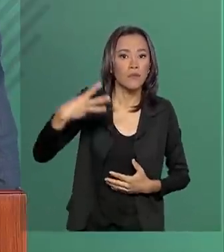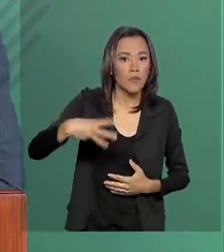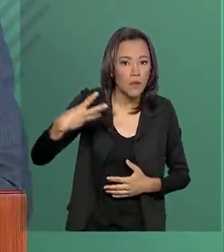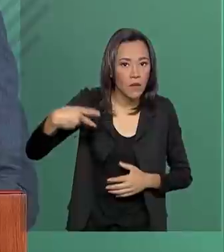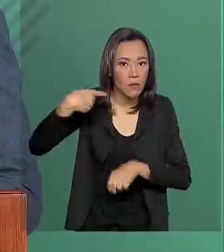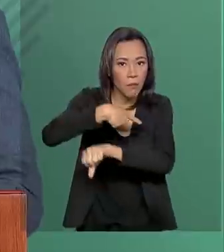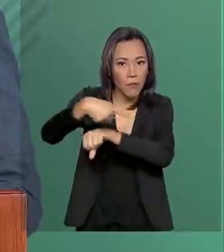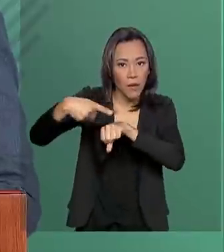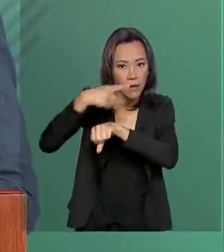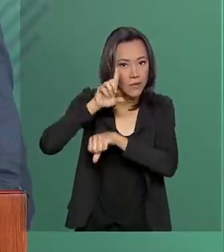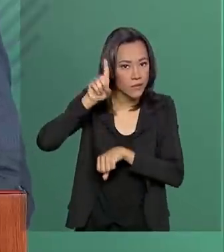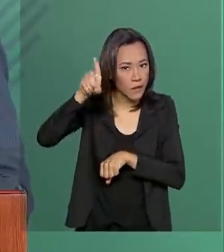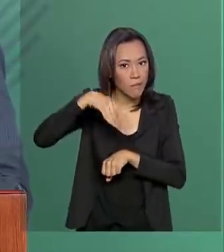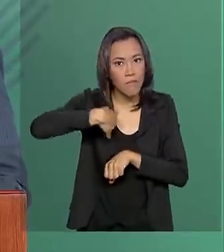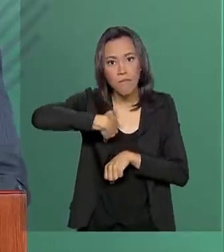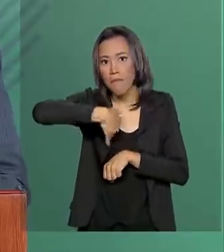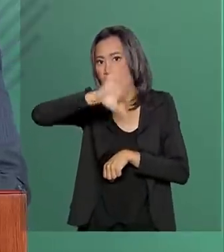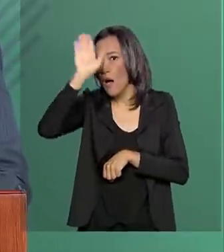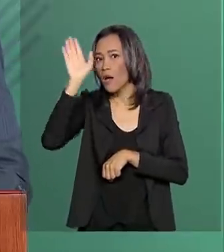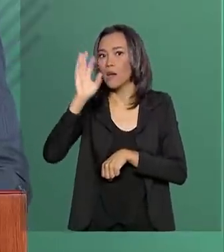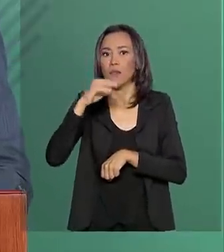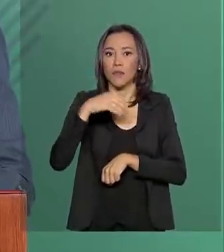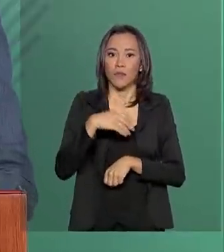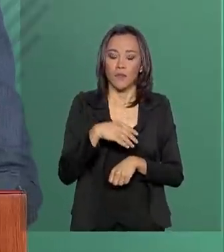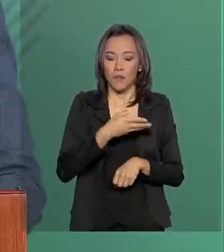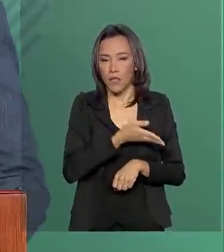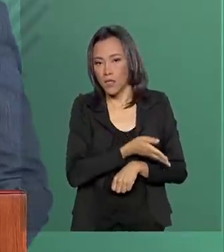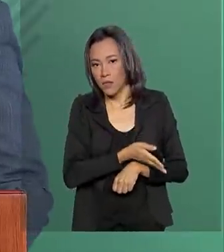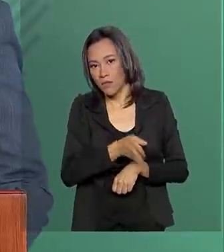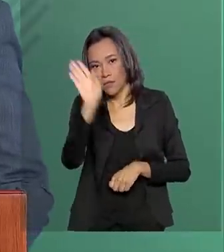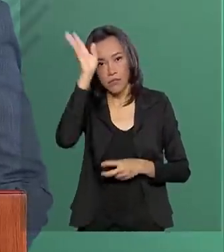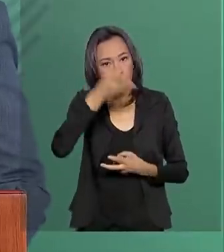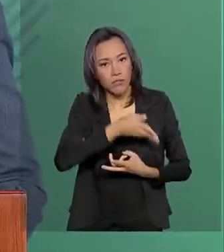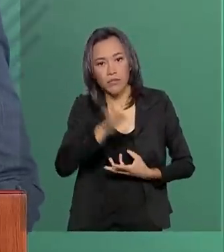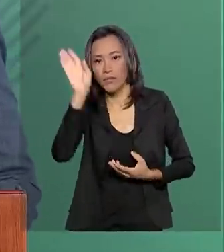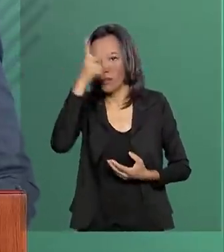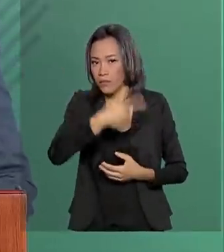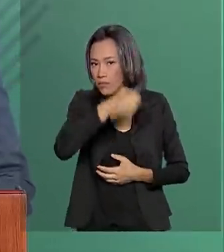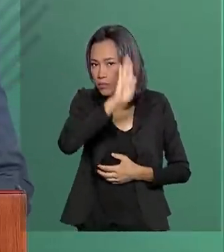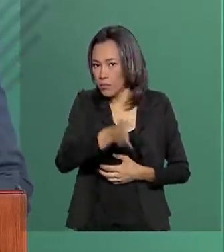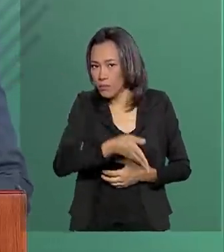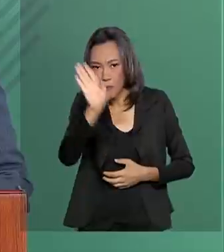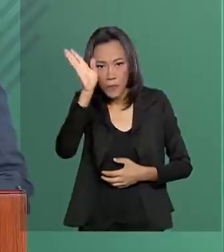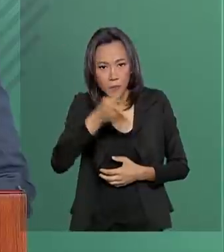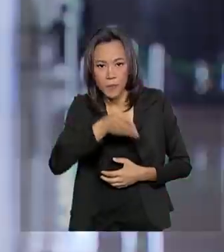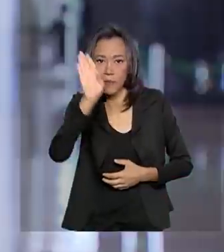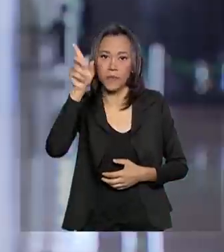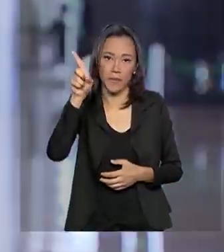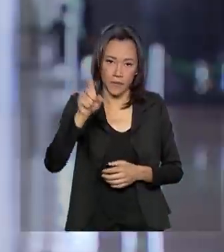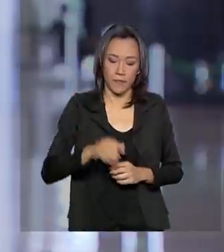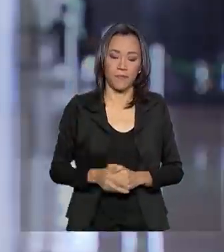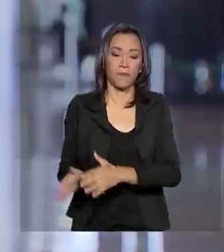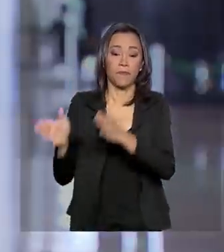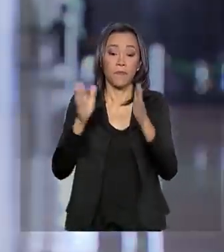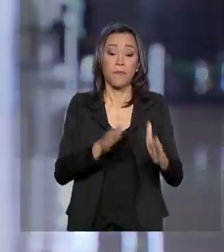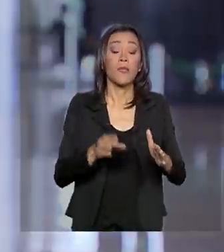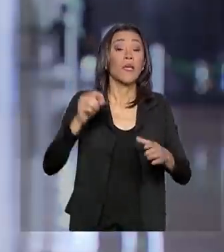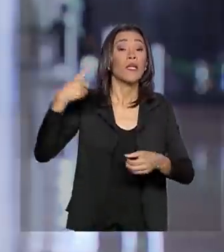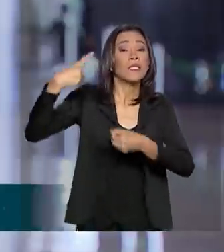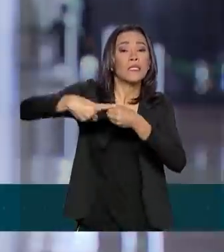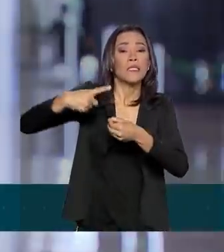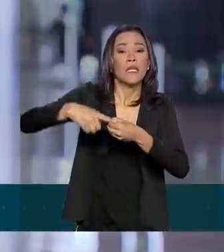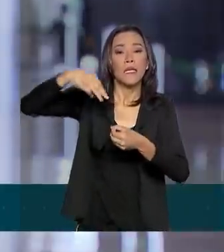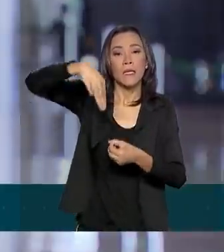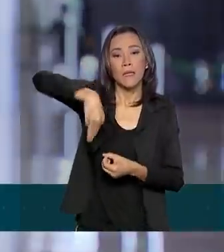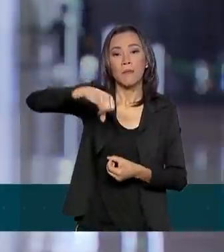que mais envia viajantes àquele estado americano. Em Miami, o presidente Bolsonaro